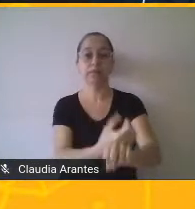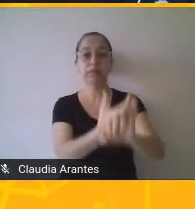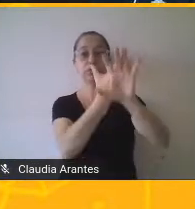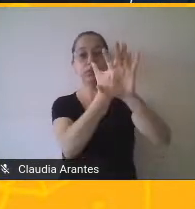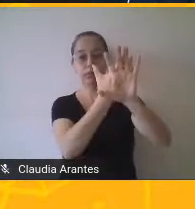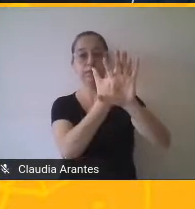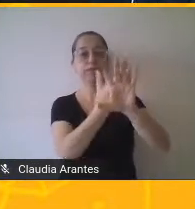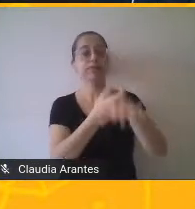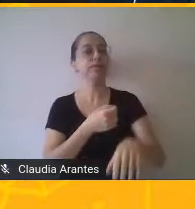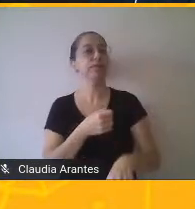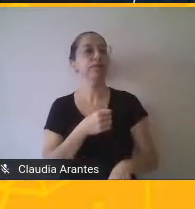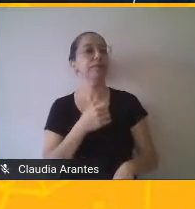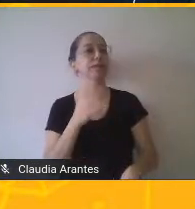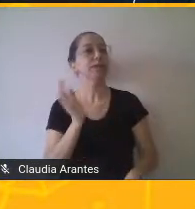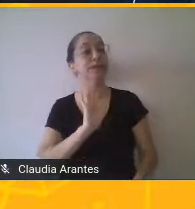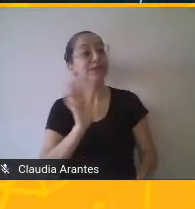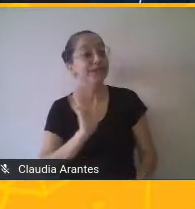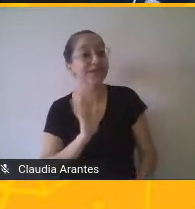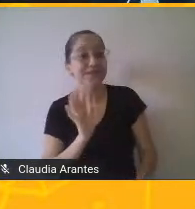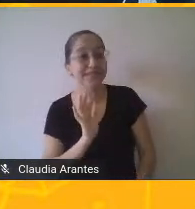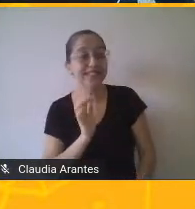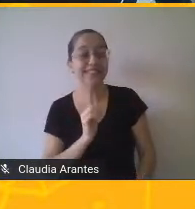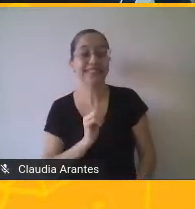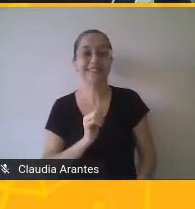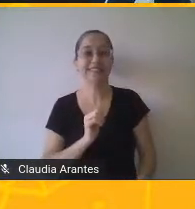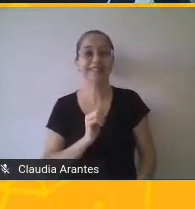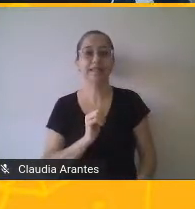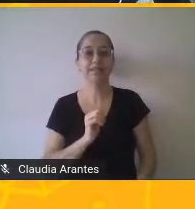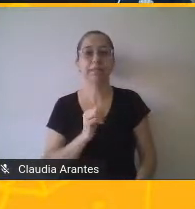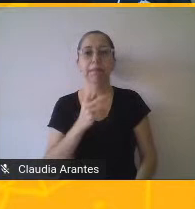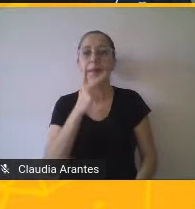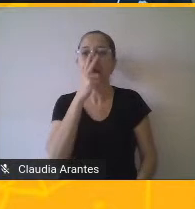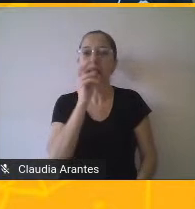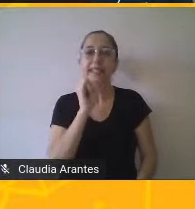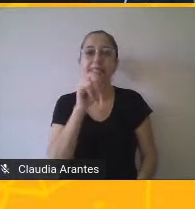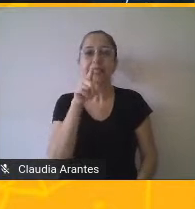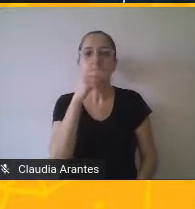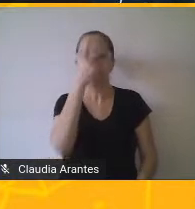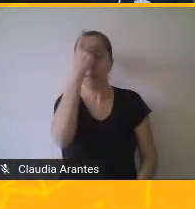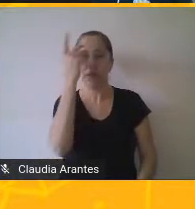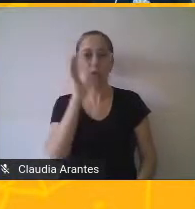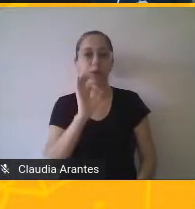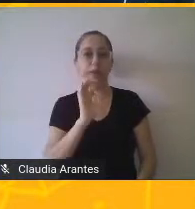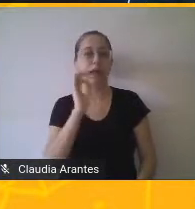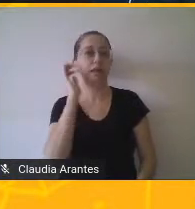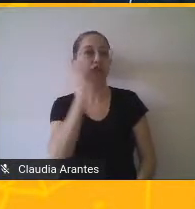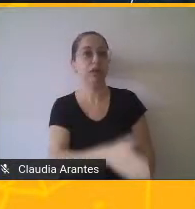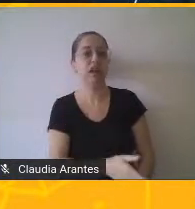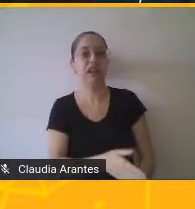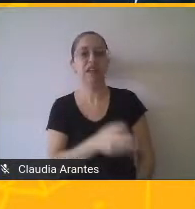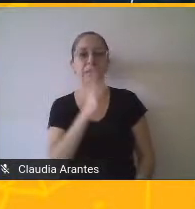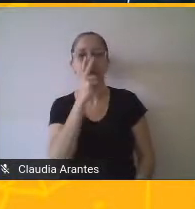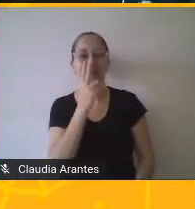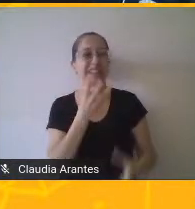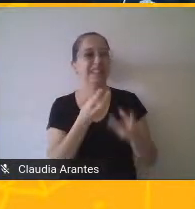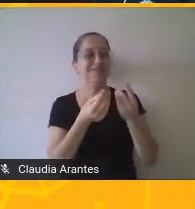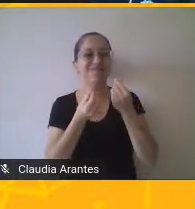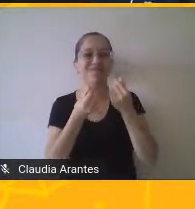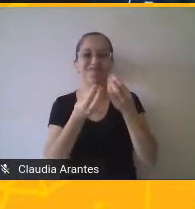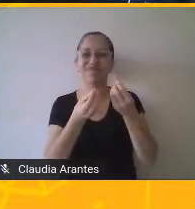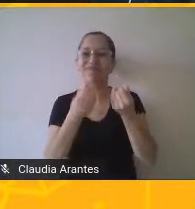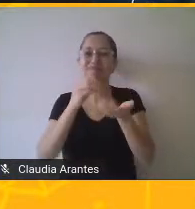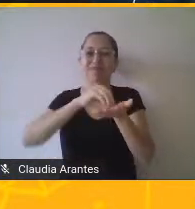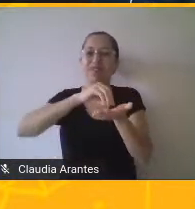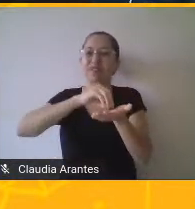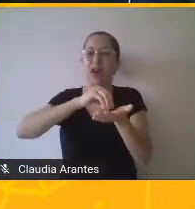Se ela não disser alô, o diálogo não se realiza. Porque a função fática